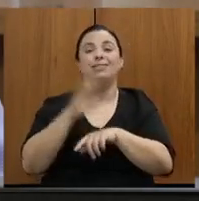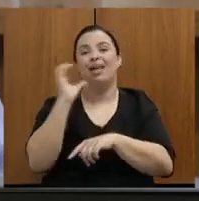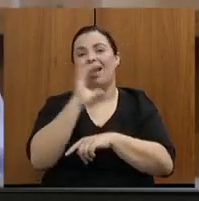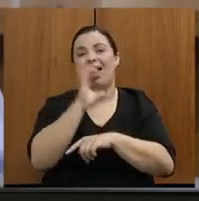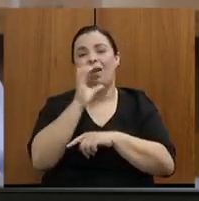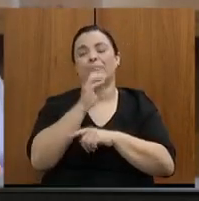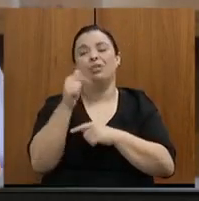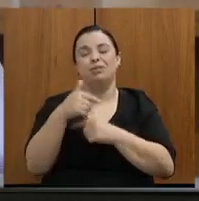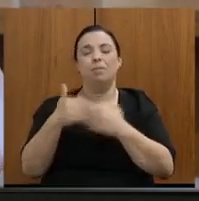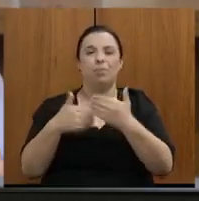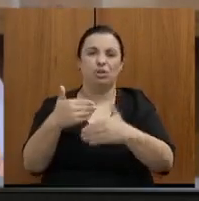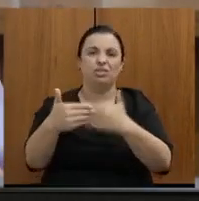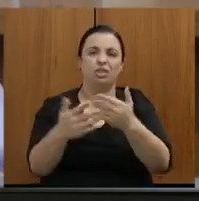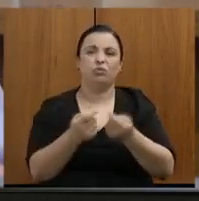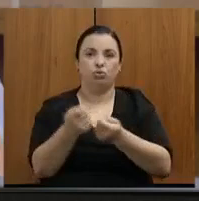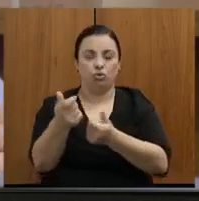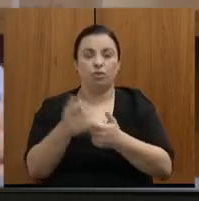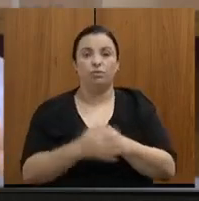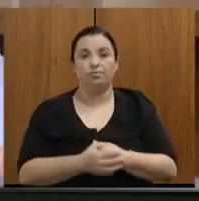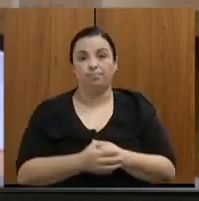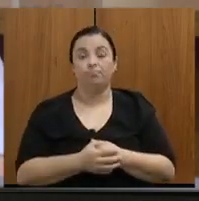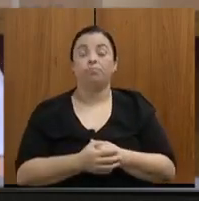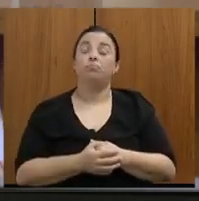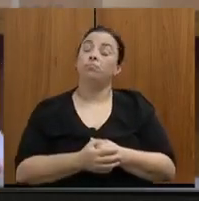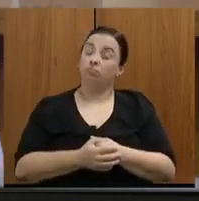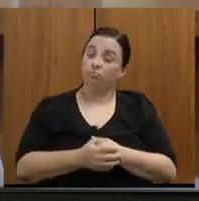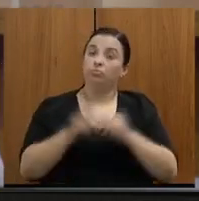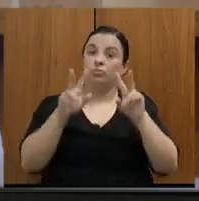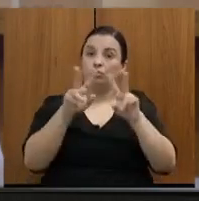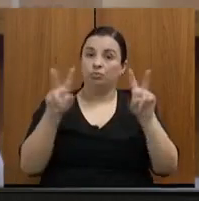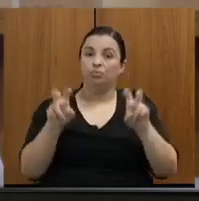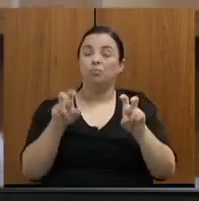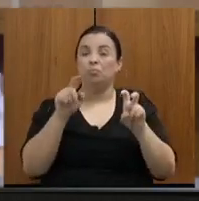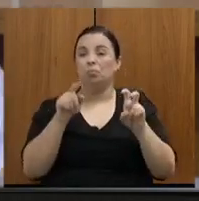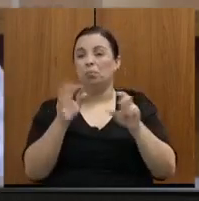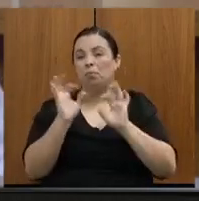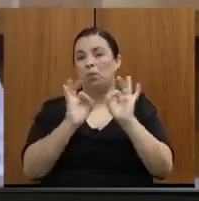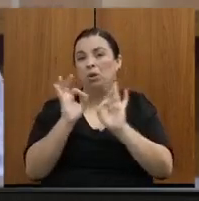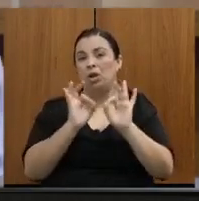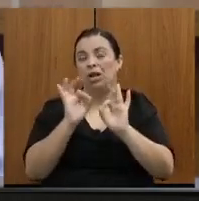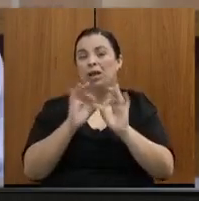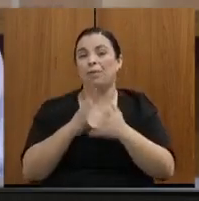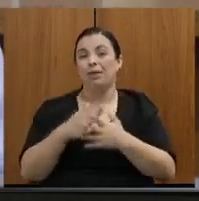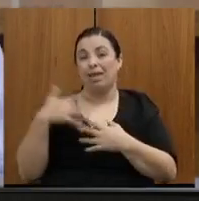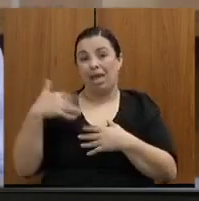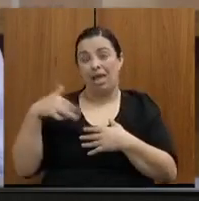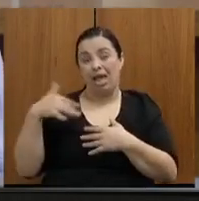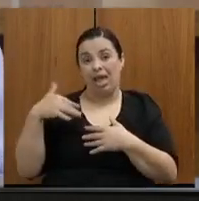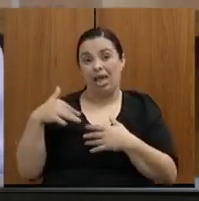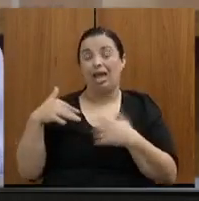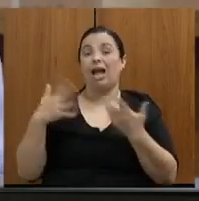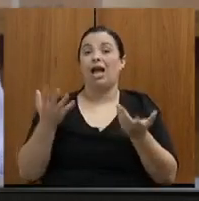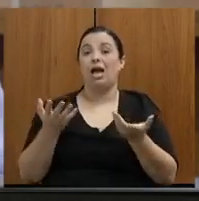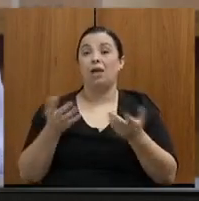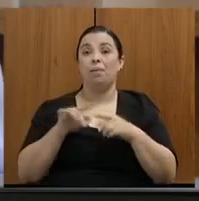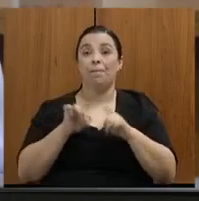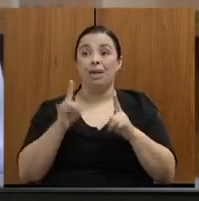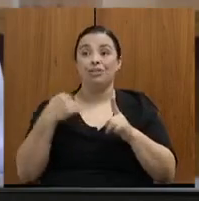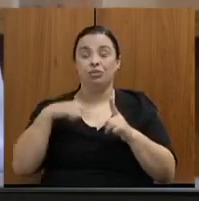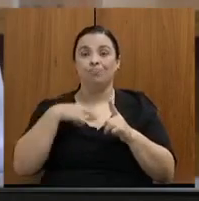Um programa que nos é muito caro, e que, felizmente, nós acho que logramos êxito,